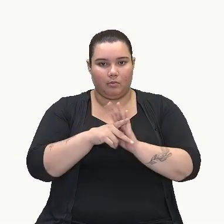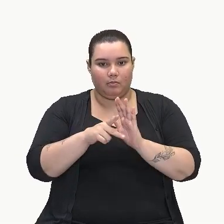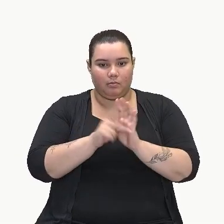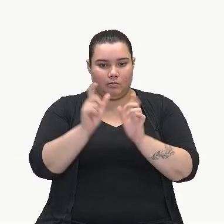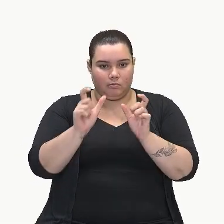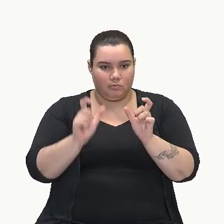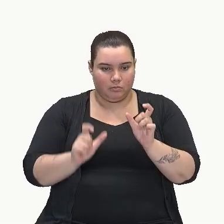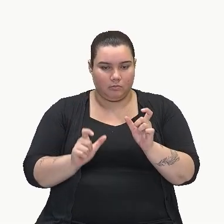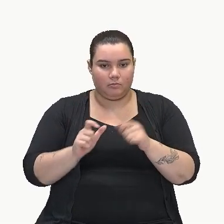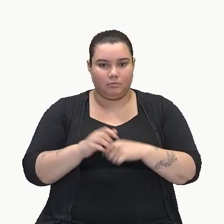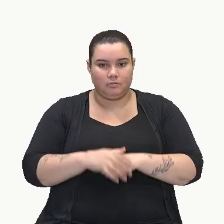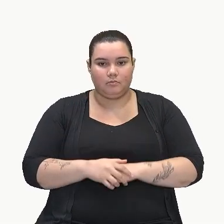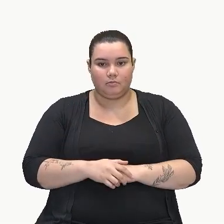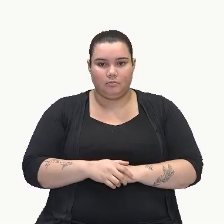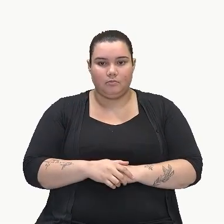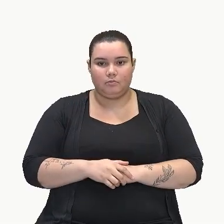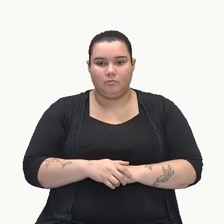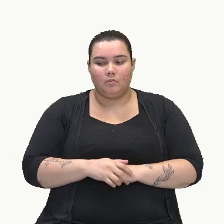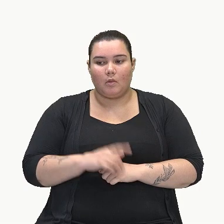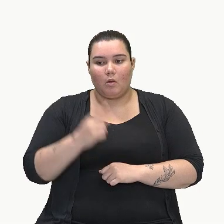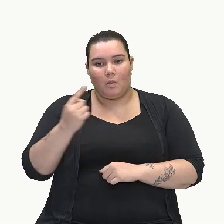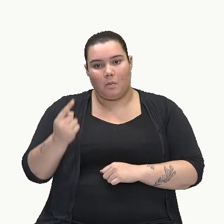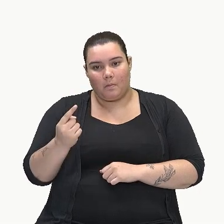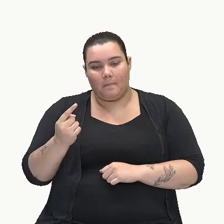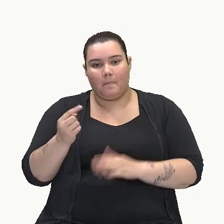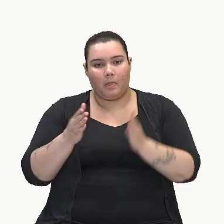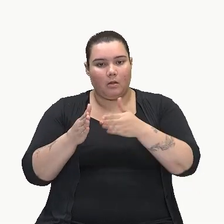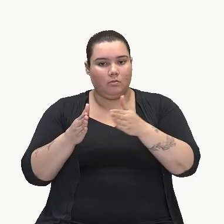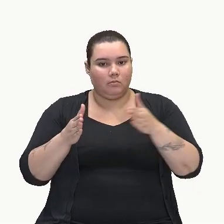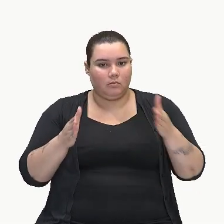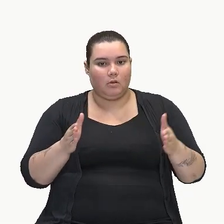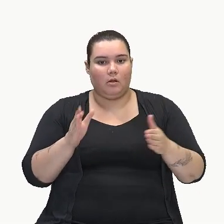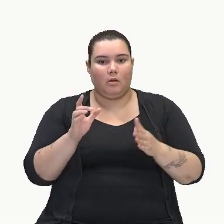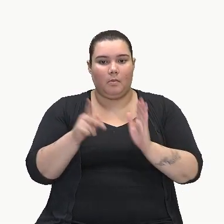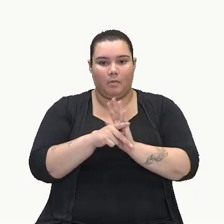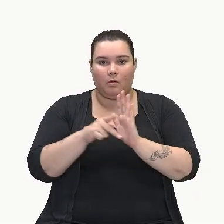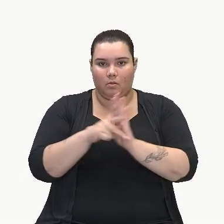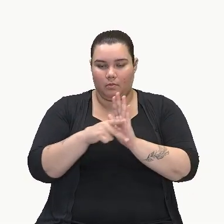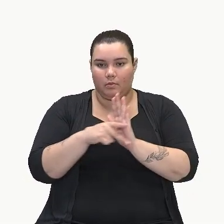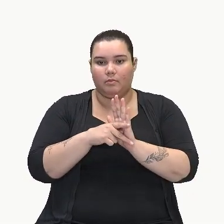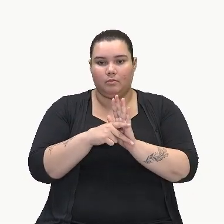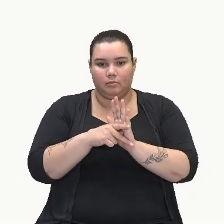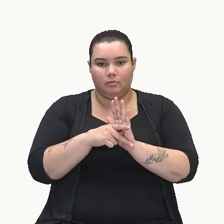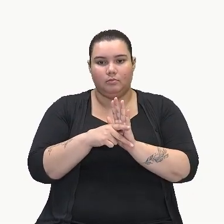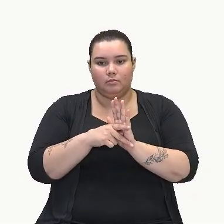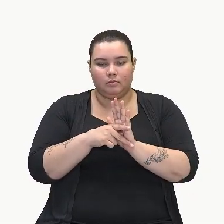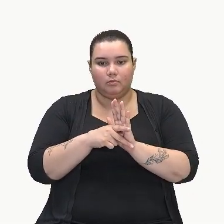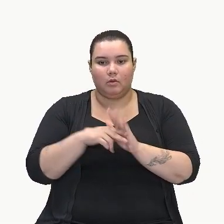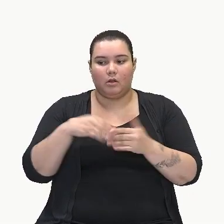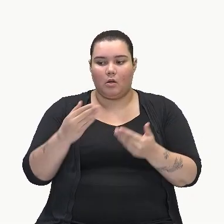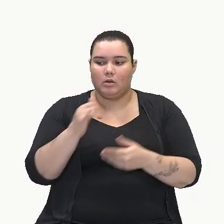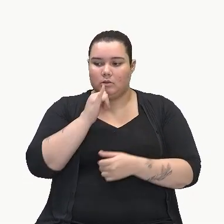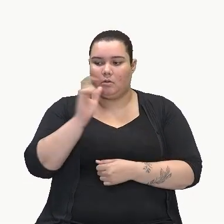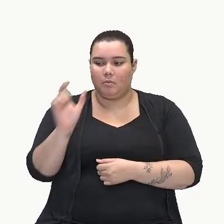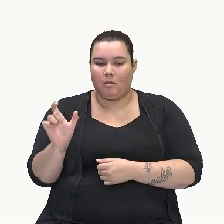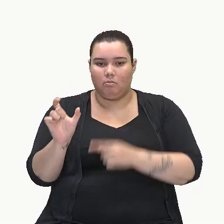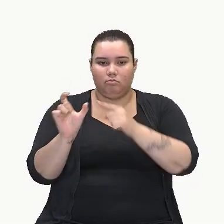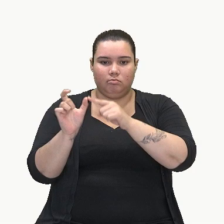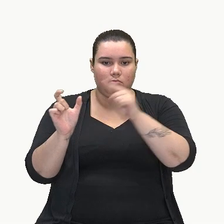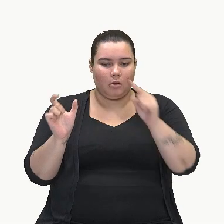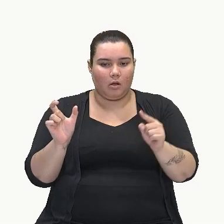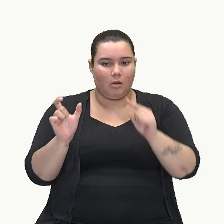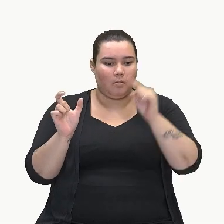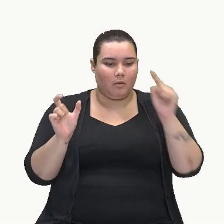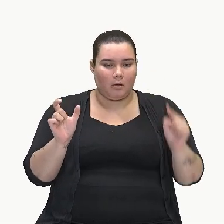monômios, de um deles por cada termo do outro, tá? E no